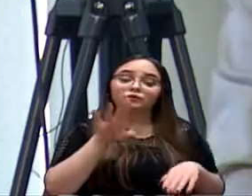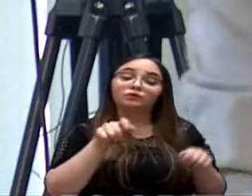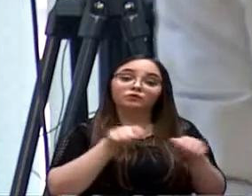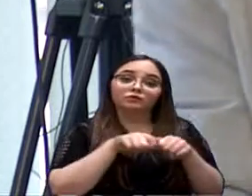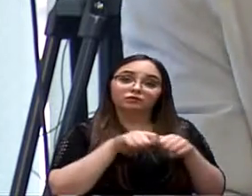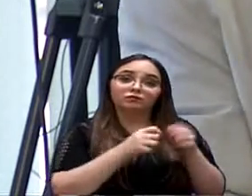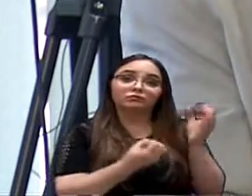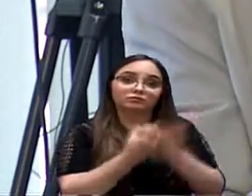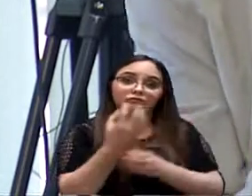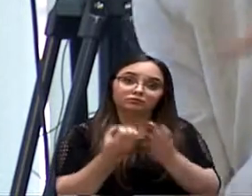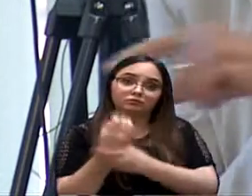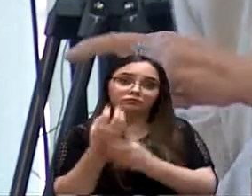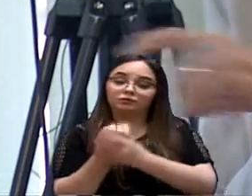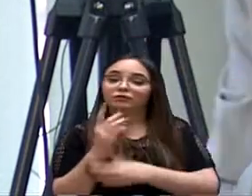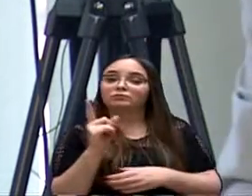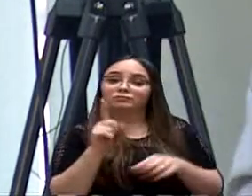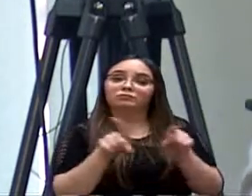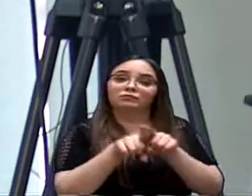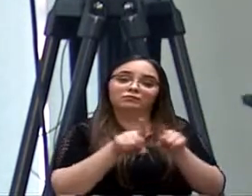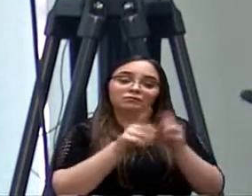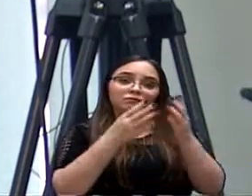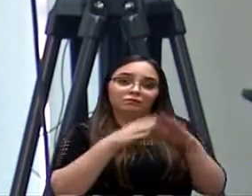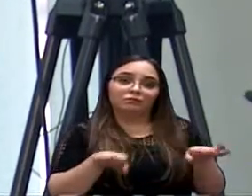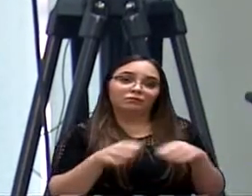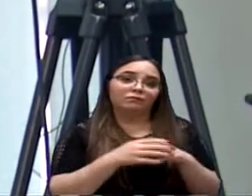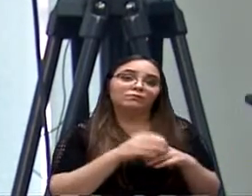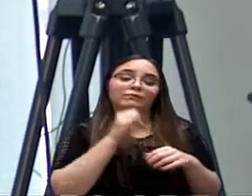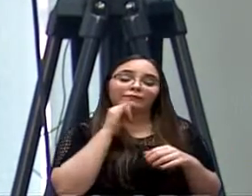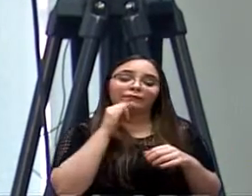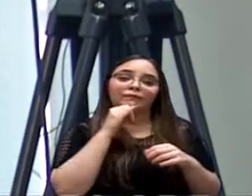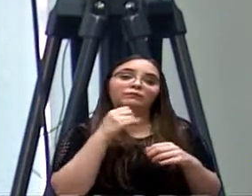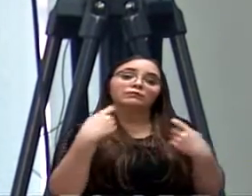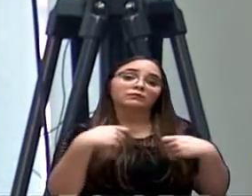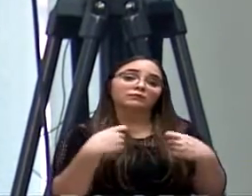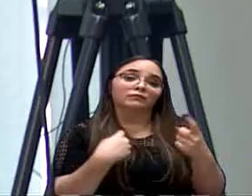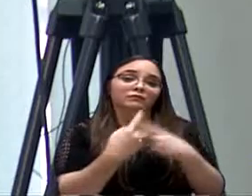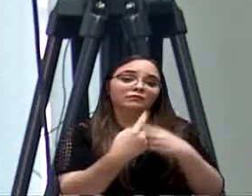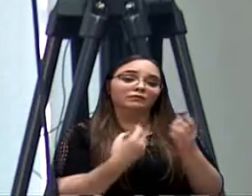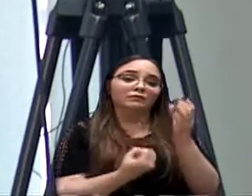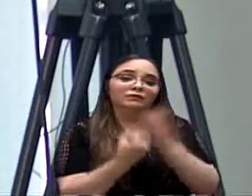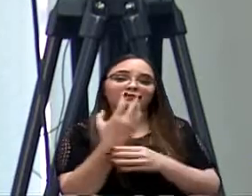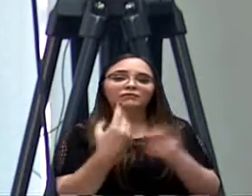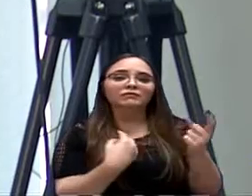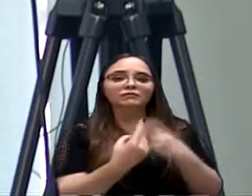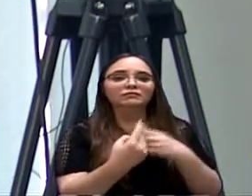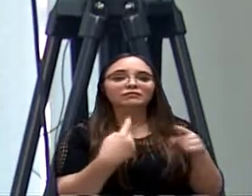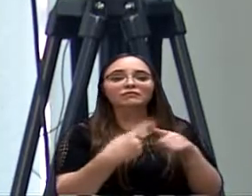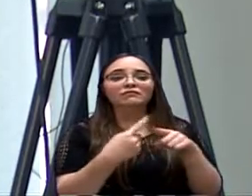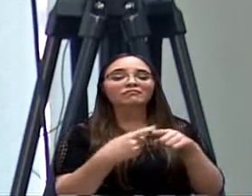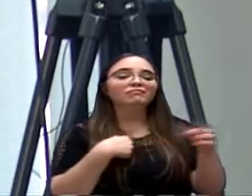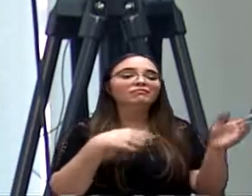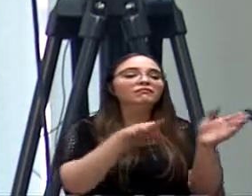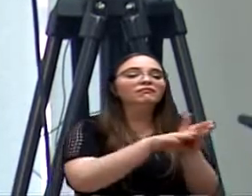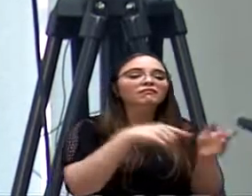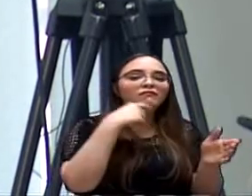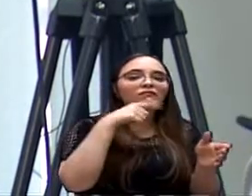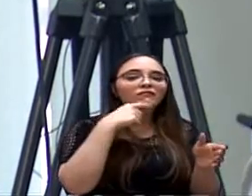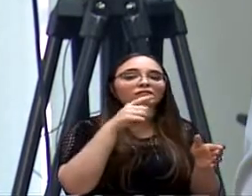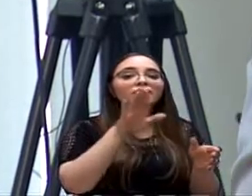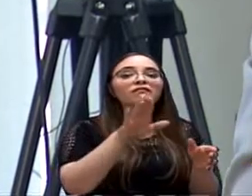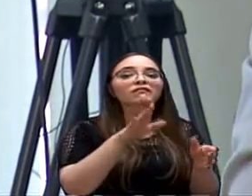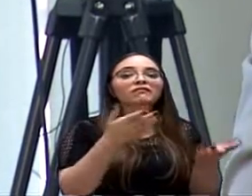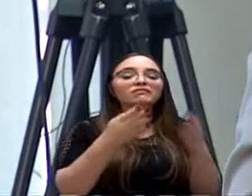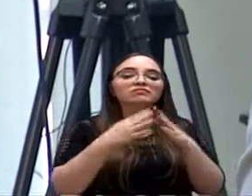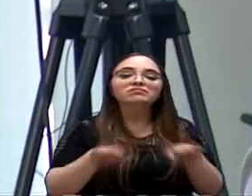mitigadora é você abrir uma avenida, porque senão não tem como chegar no seu empreendimento. Isso já tem. E a compensação?